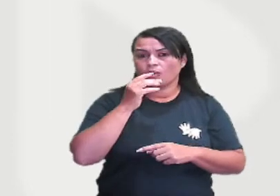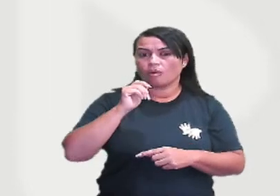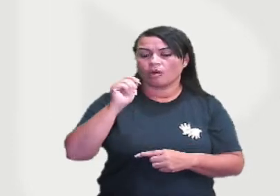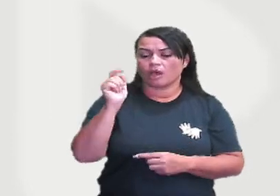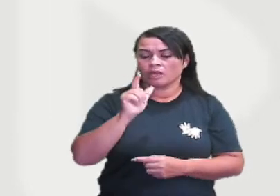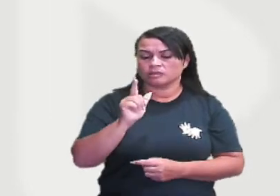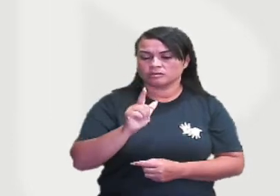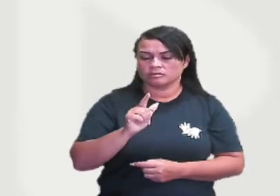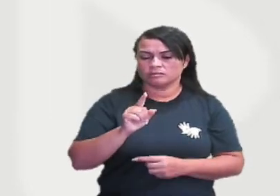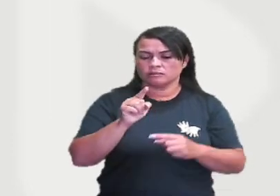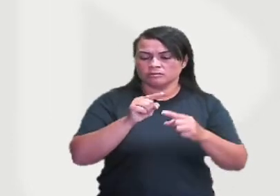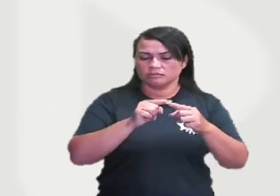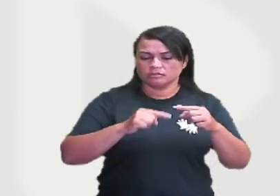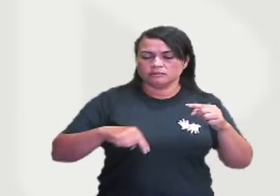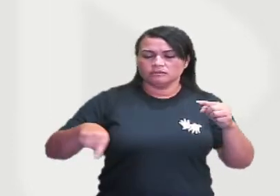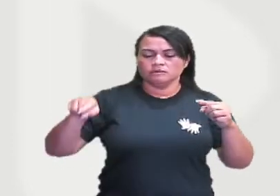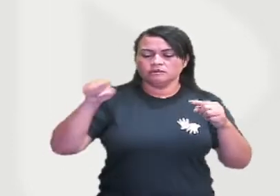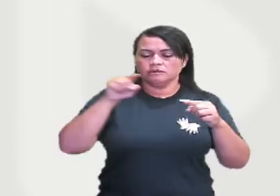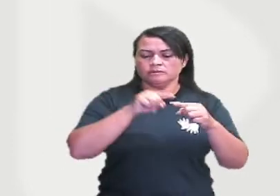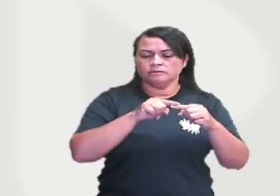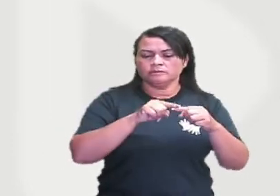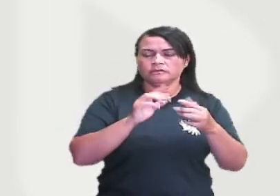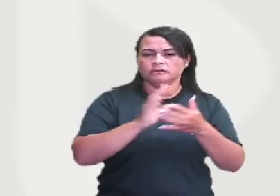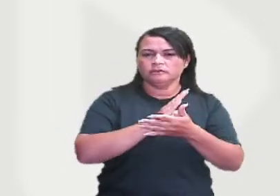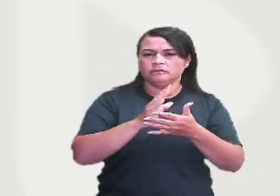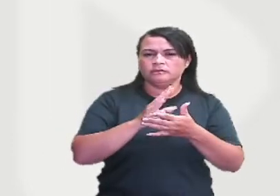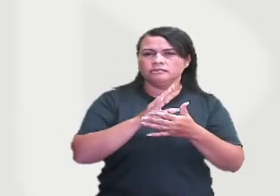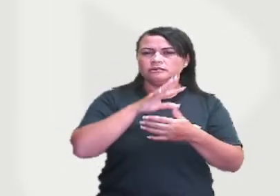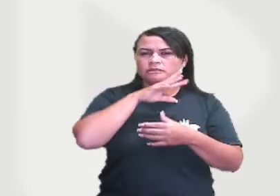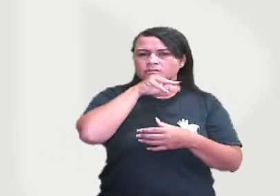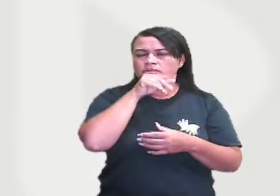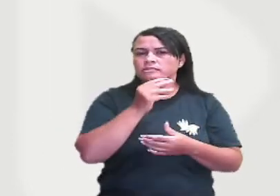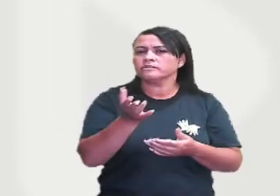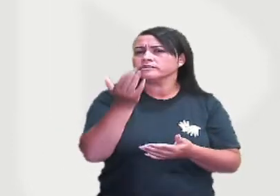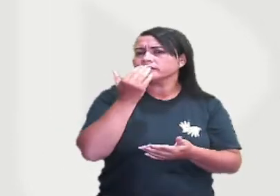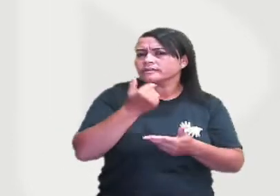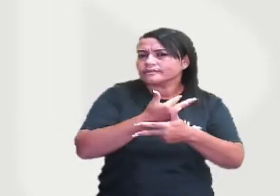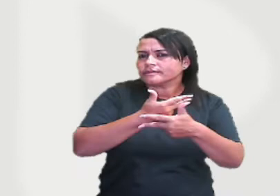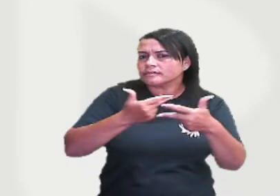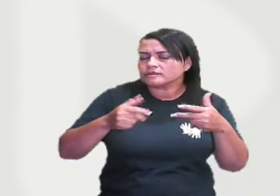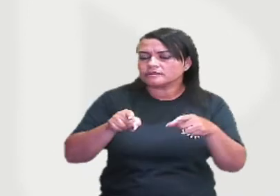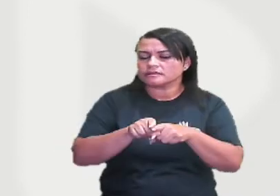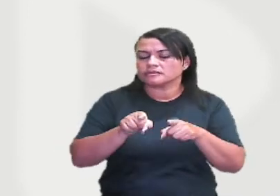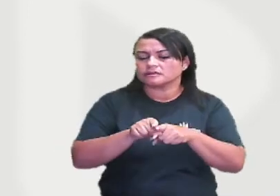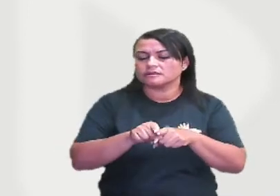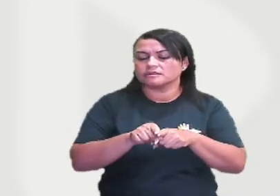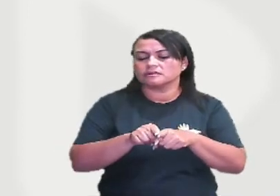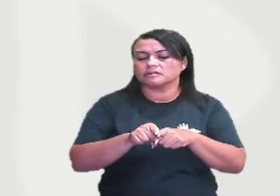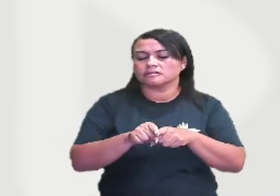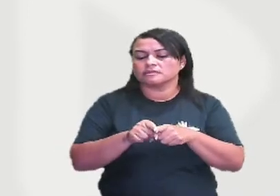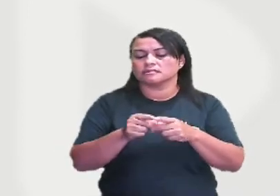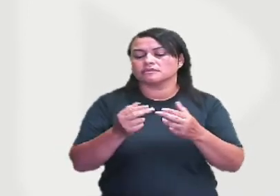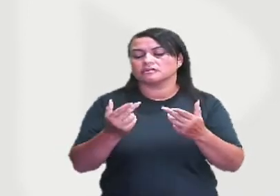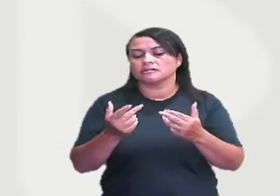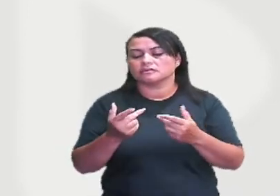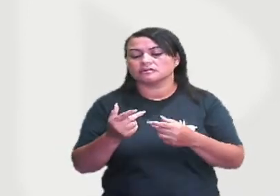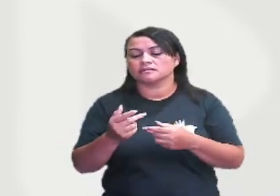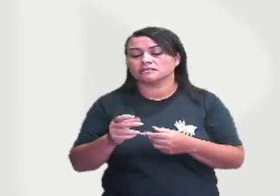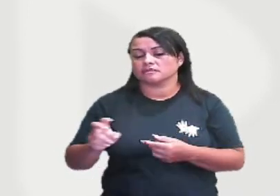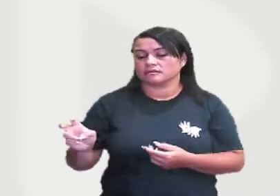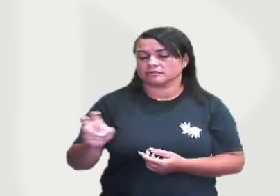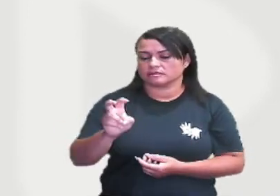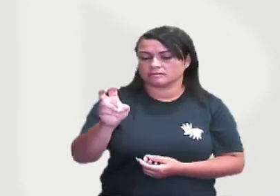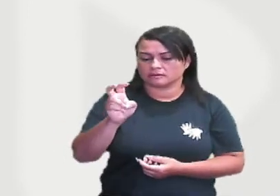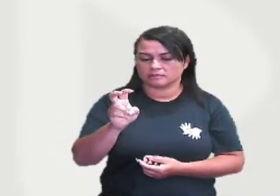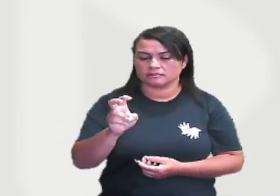né? Pelo círculo azul, os animais que vão estar se alimentando da ave, que no caso são as serpentes e